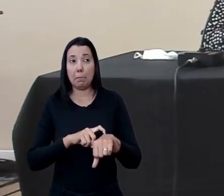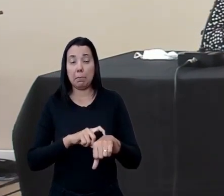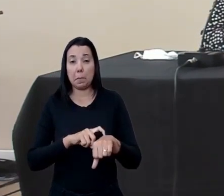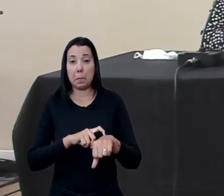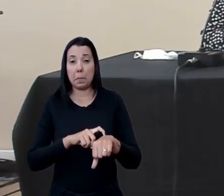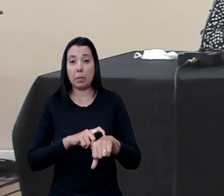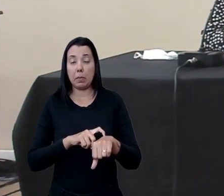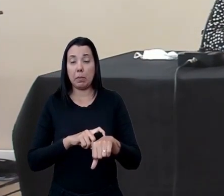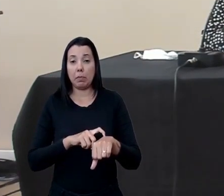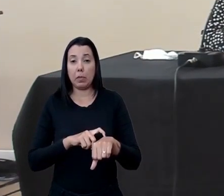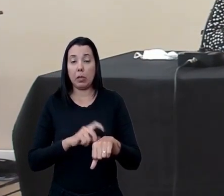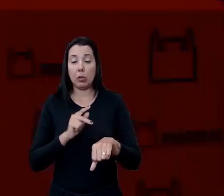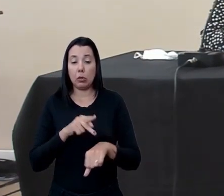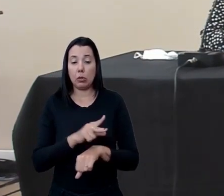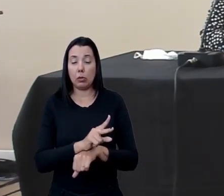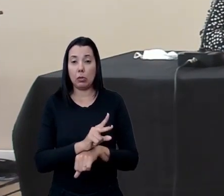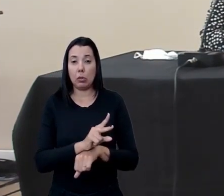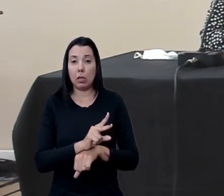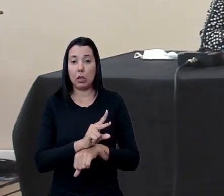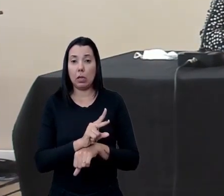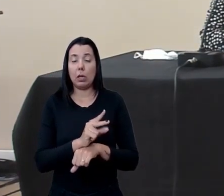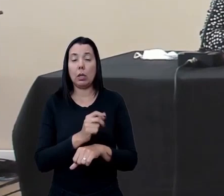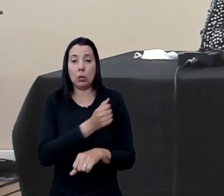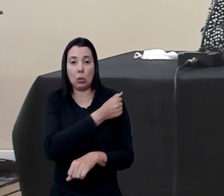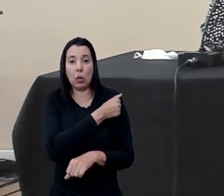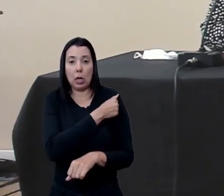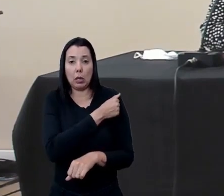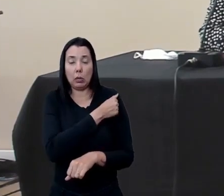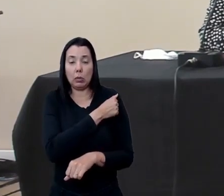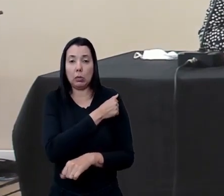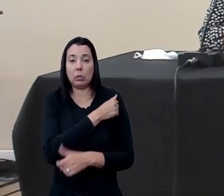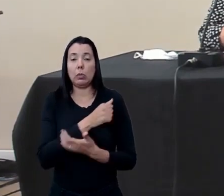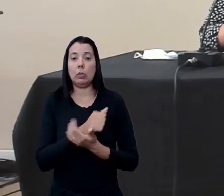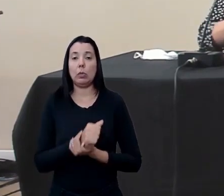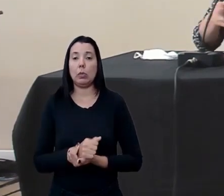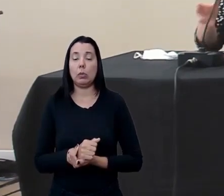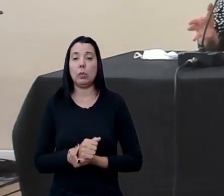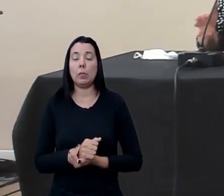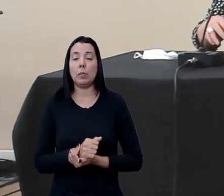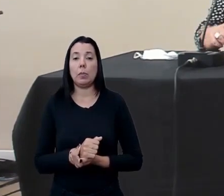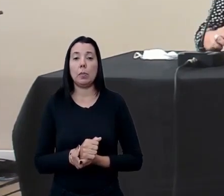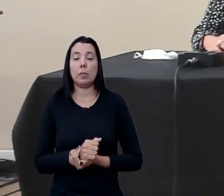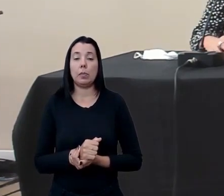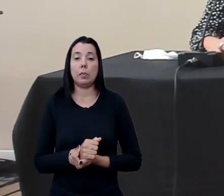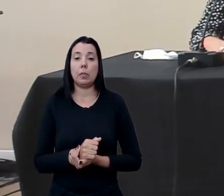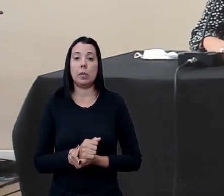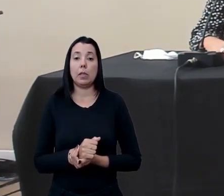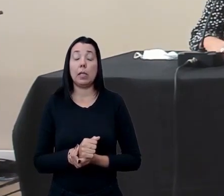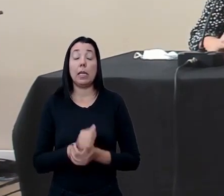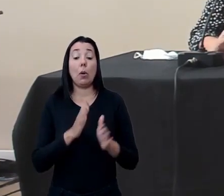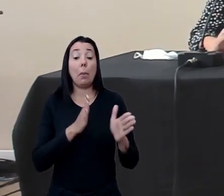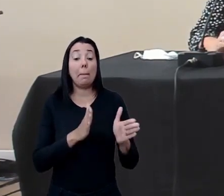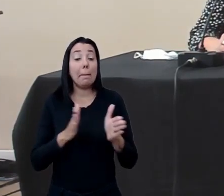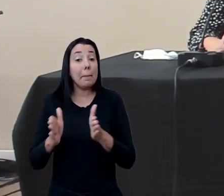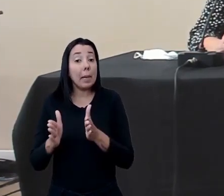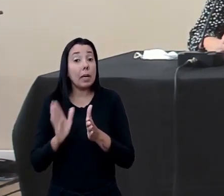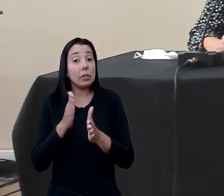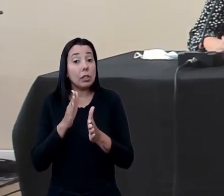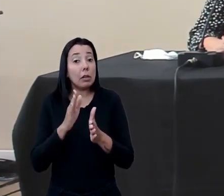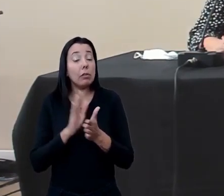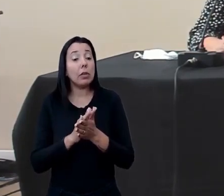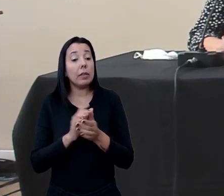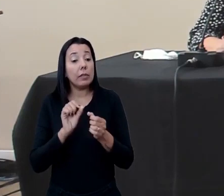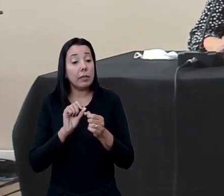de permanência do estudante do discente no curso esse prazo ele já foi